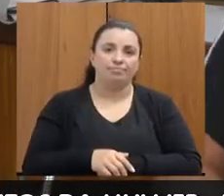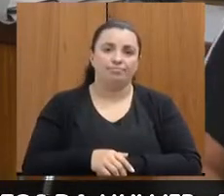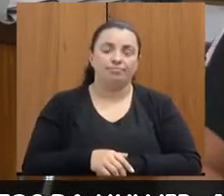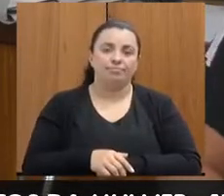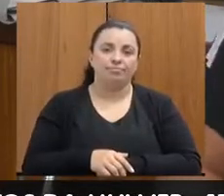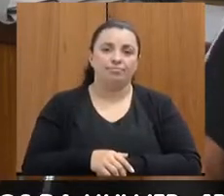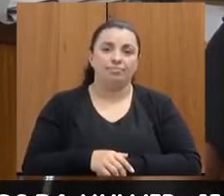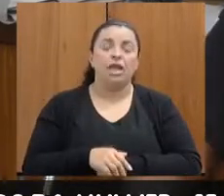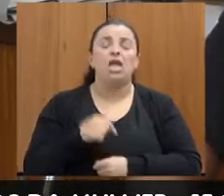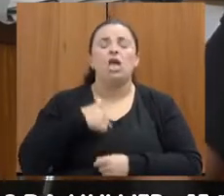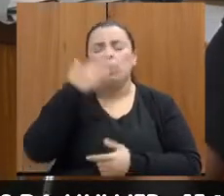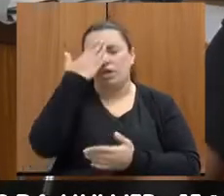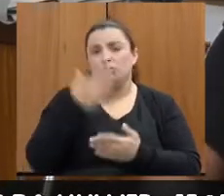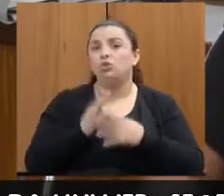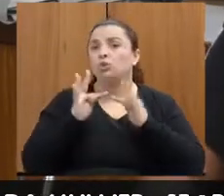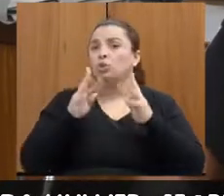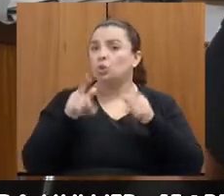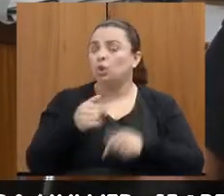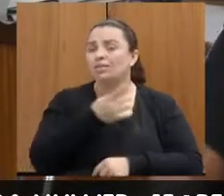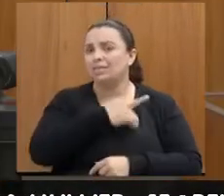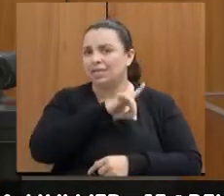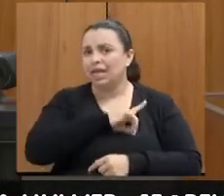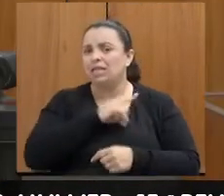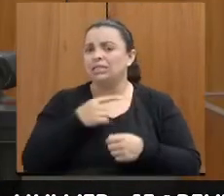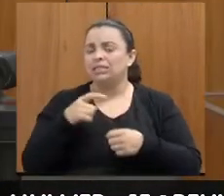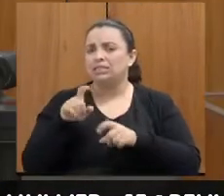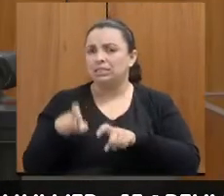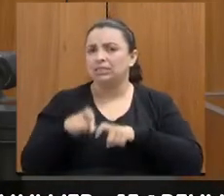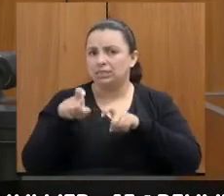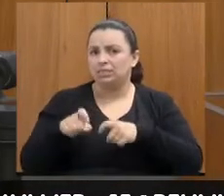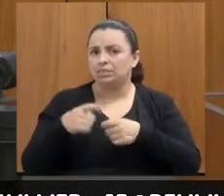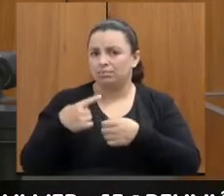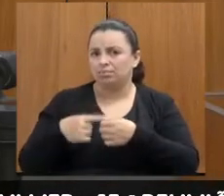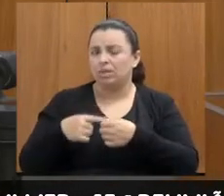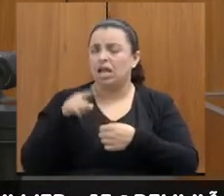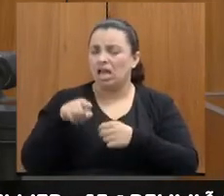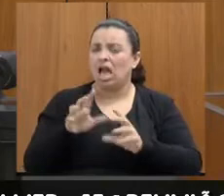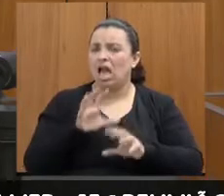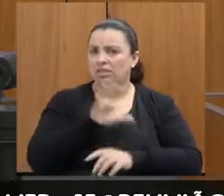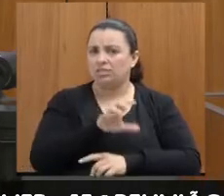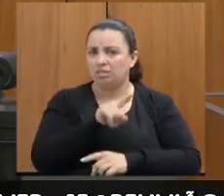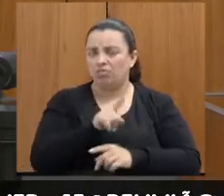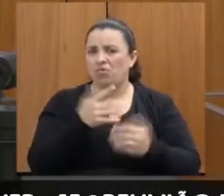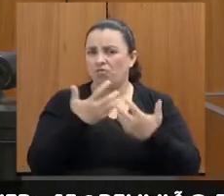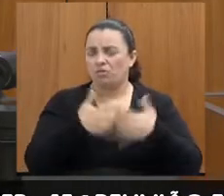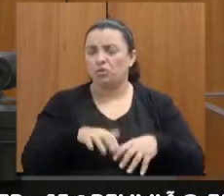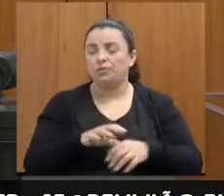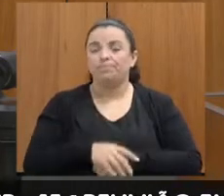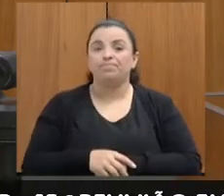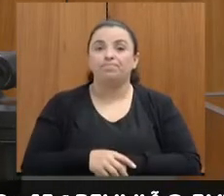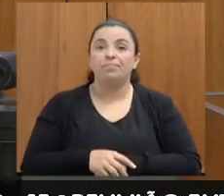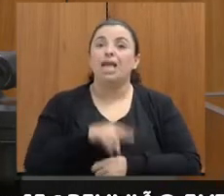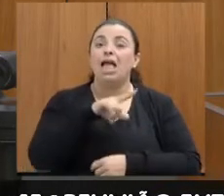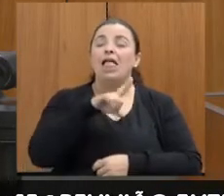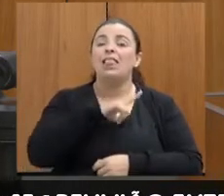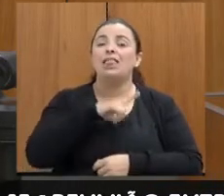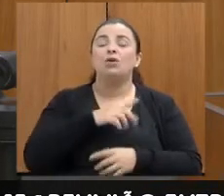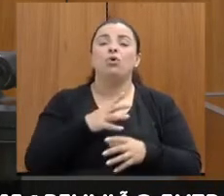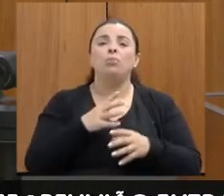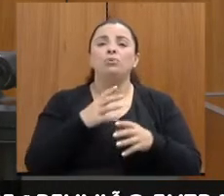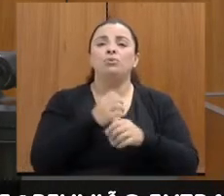todas as delegacias do interior, região metropolitana, também sejam assim. Hoje, nós temos 22 servidores lá, atuando dentro de